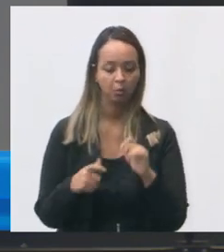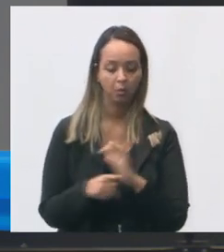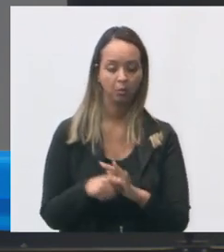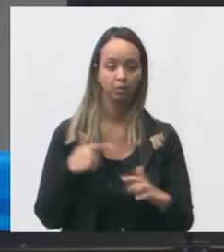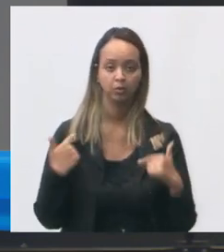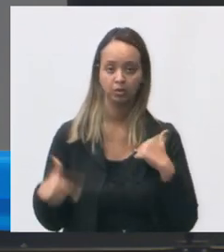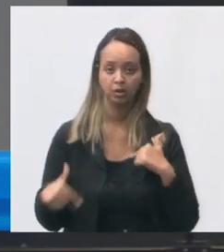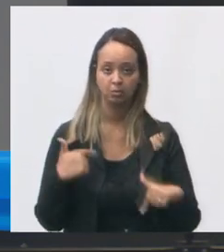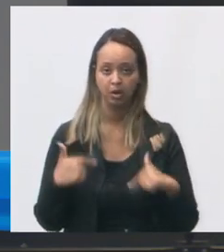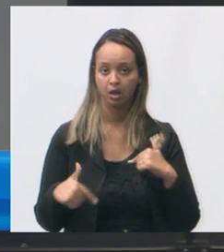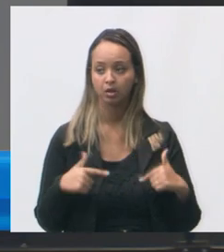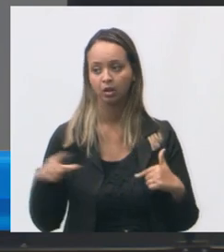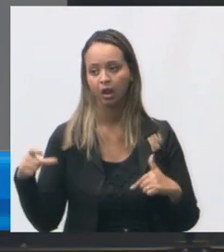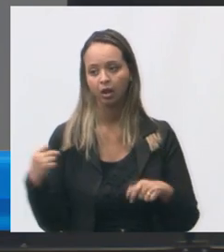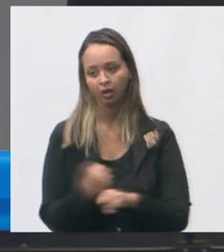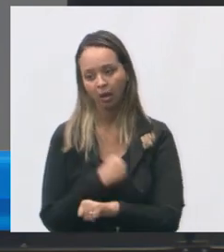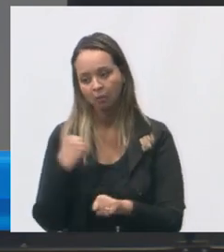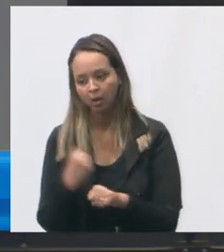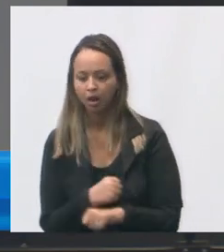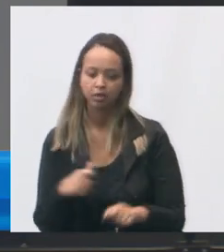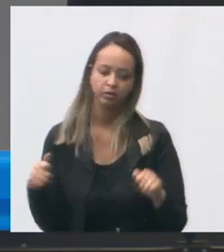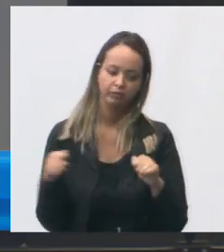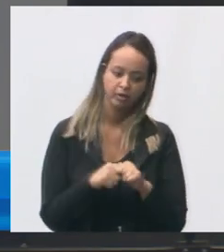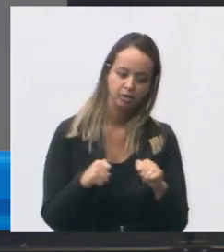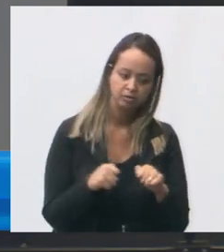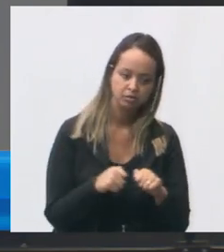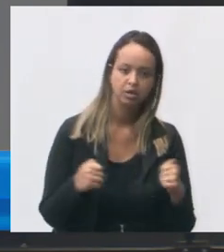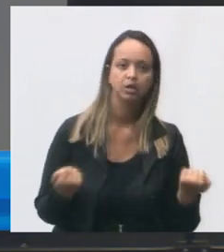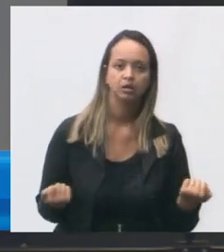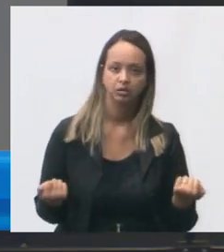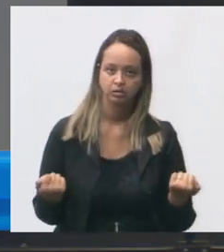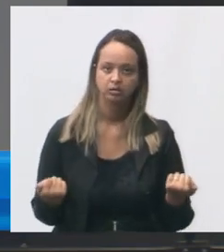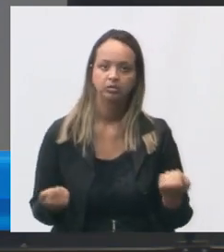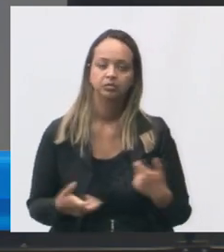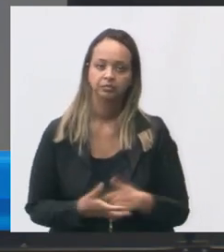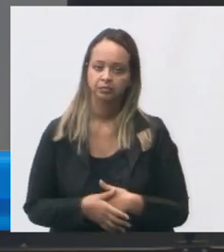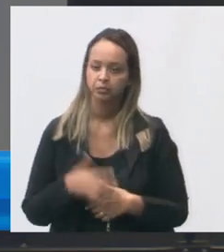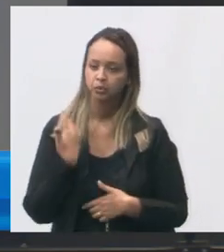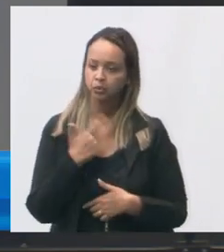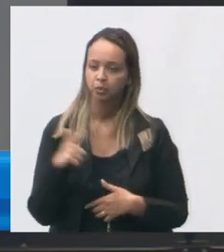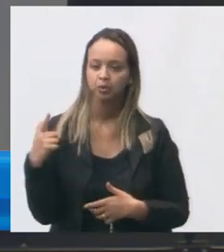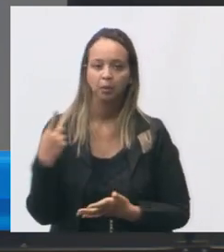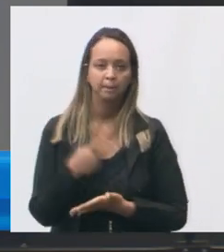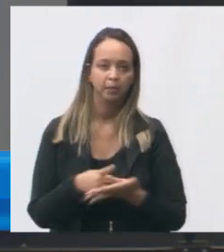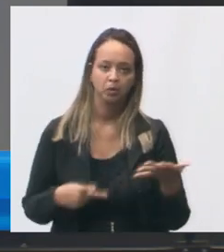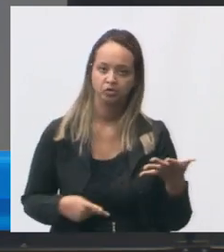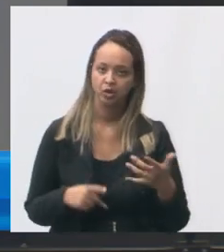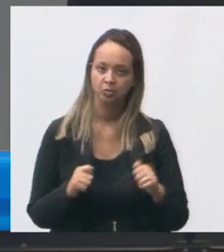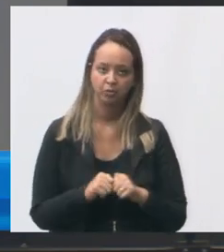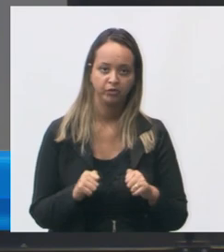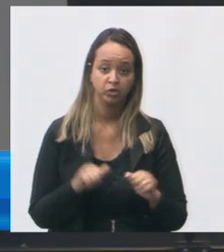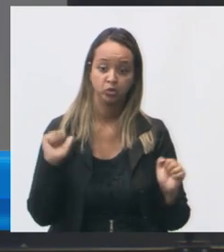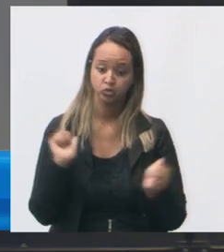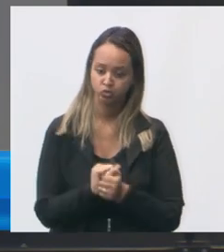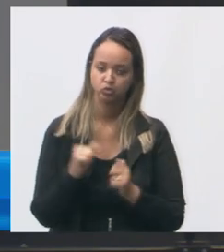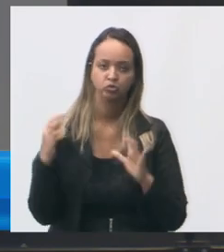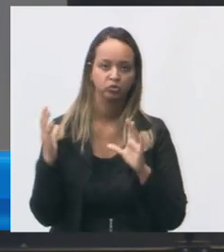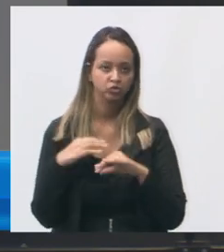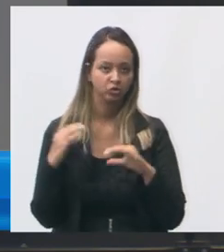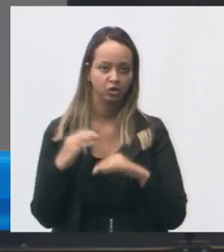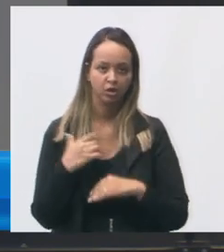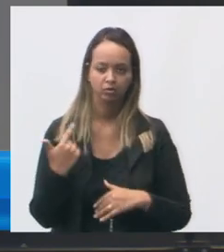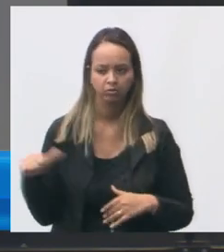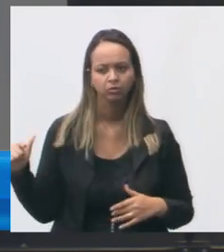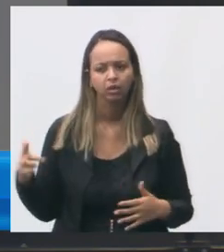vai lá quebrando e fazendo é o peão de obra que está executando a obra não tem um projeto de execução de obra com engenheiro é